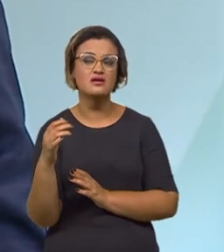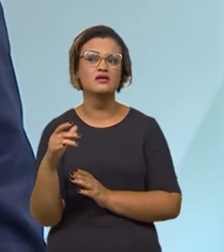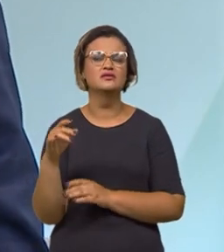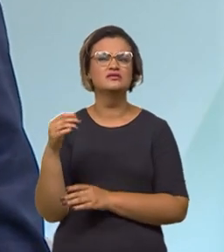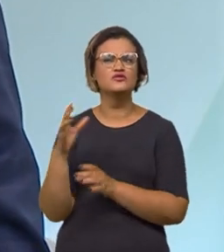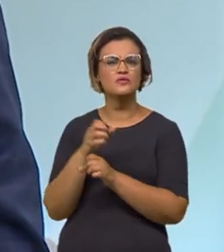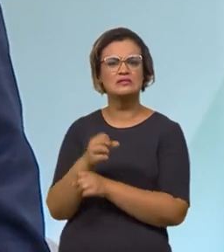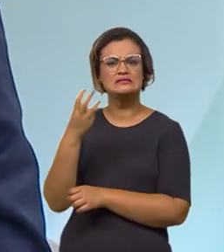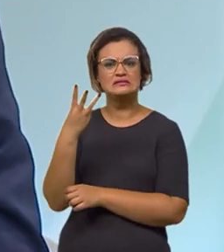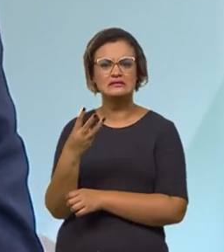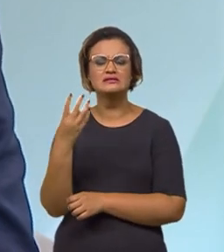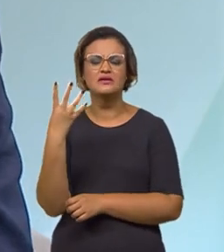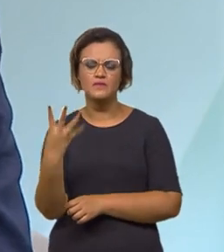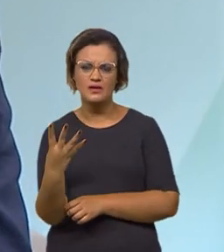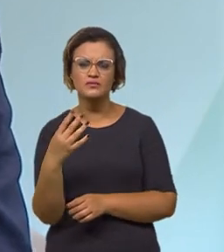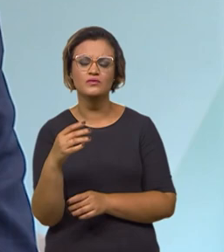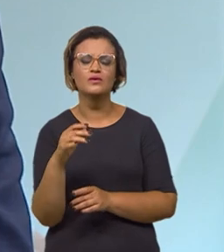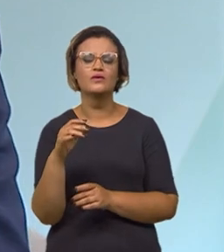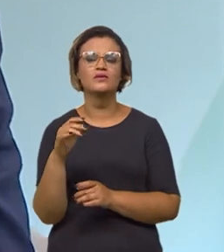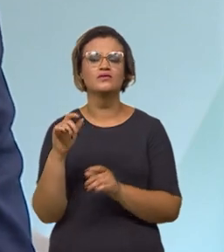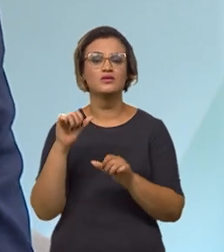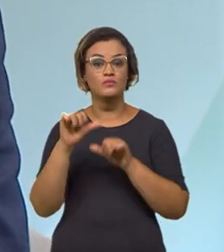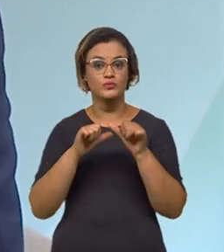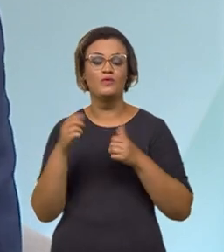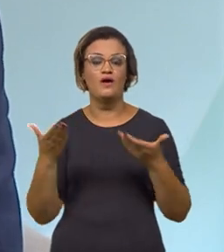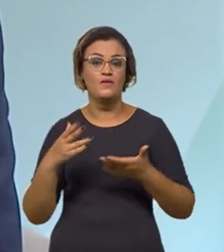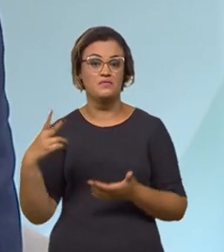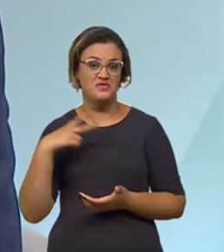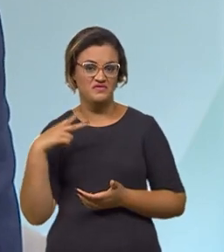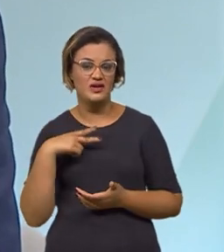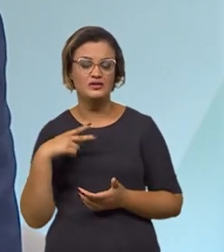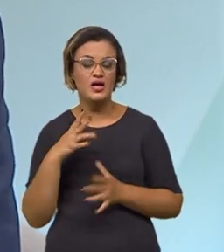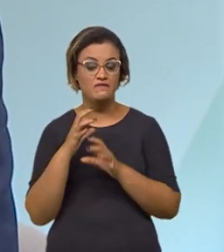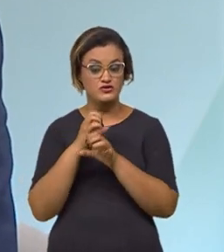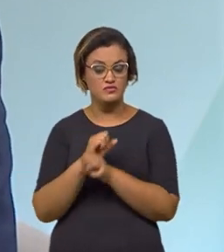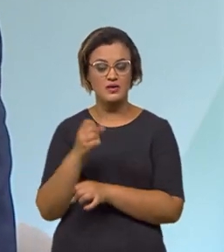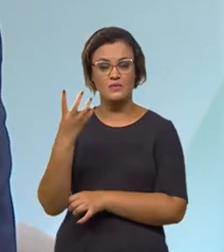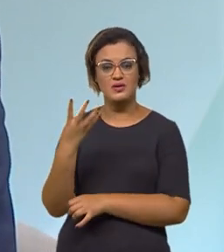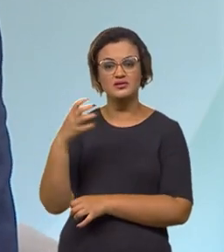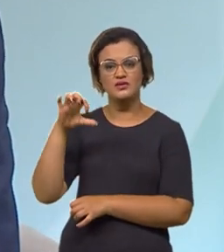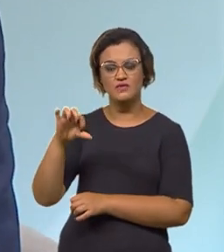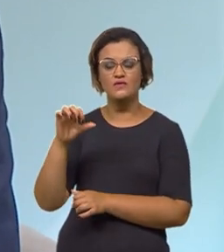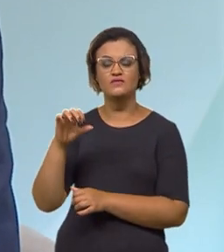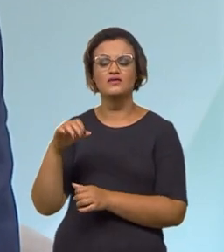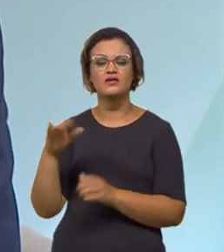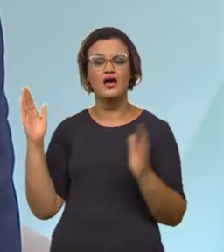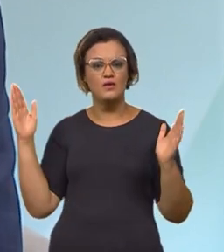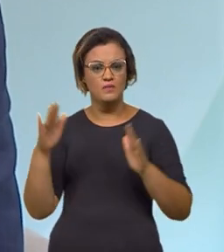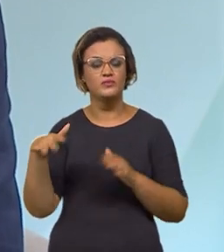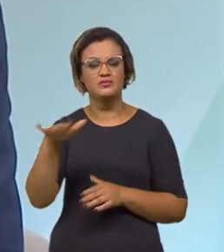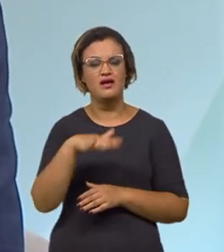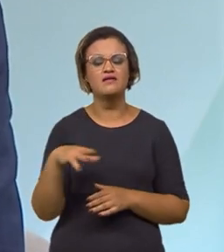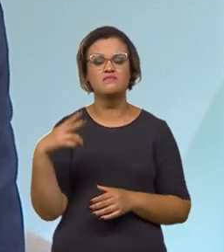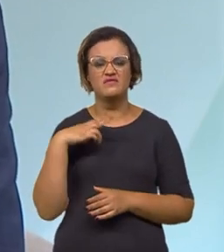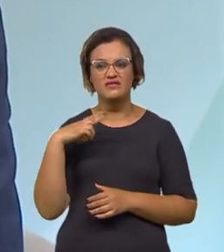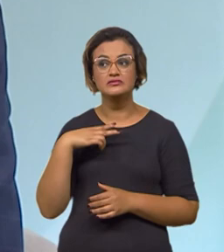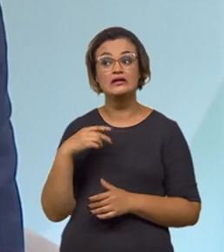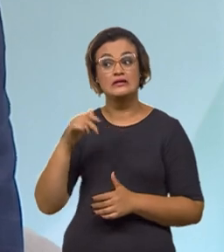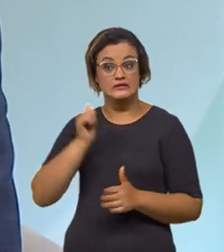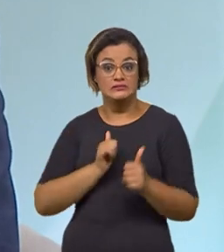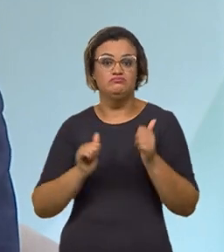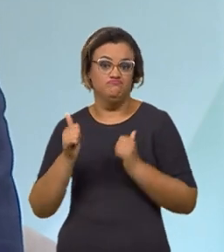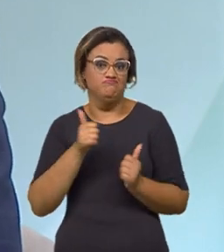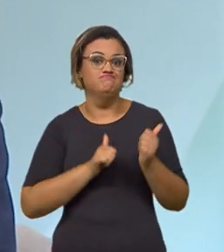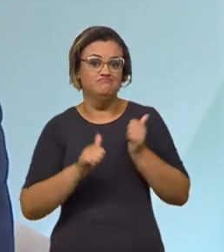temos aí 34 aeroportos que foram transferidos para o privado e vamos fechar, então, com 49 aeroportos transferidos para o setor privado. A expectativa é grande,